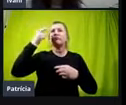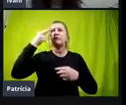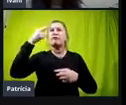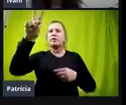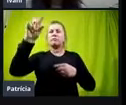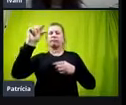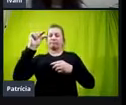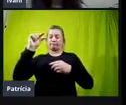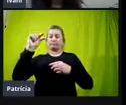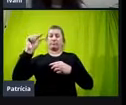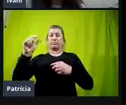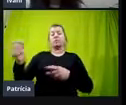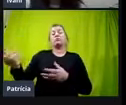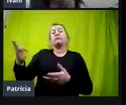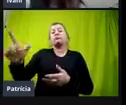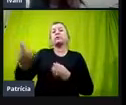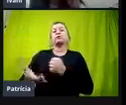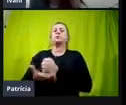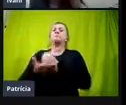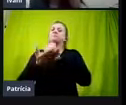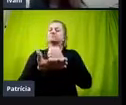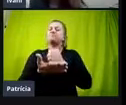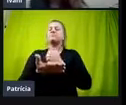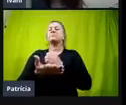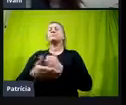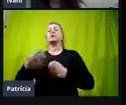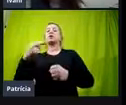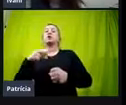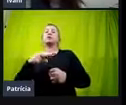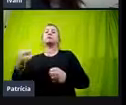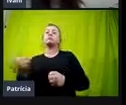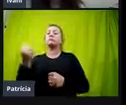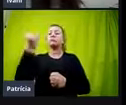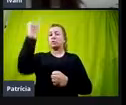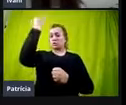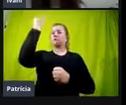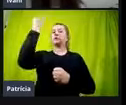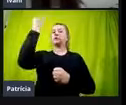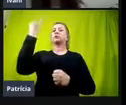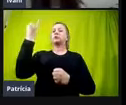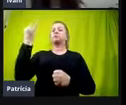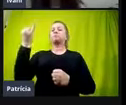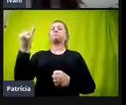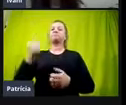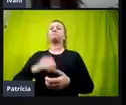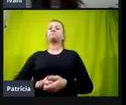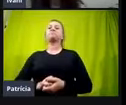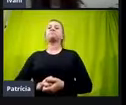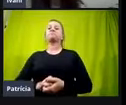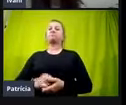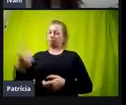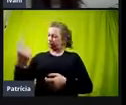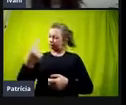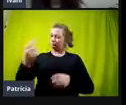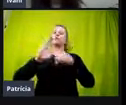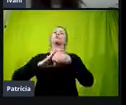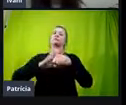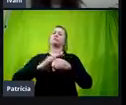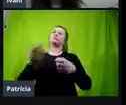apoia bastante, e ele disse que seria importante para ele, então, que ele, né, que ele usasse outro.